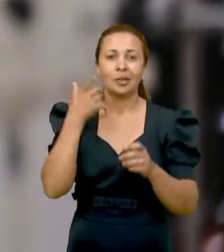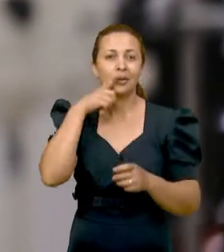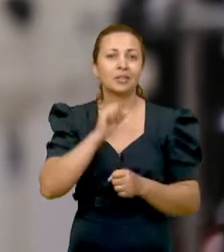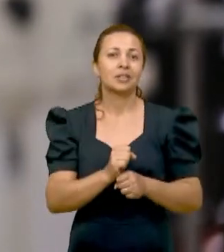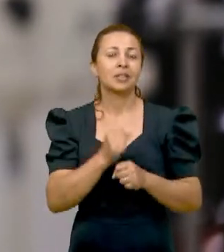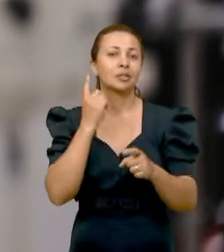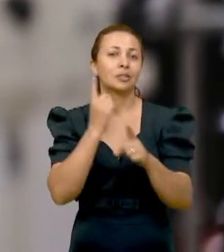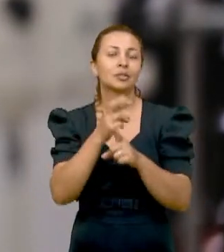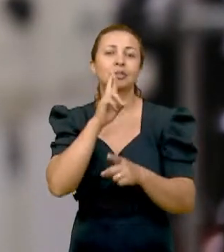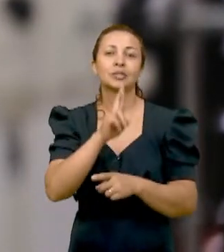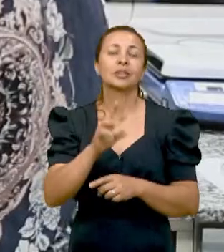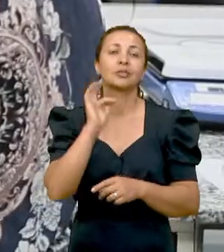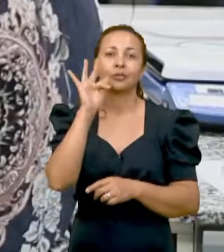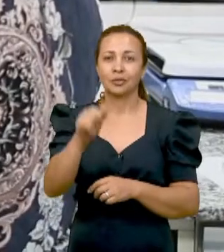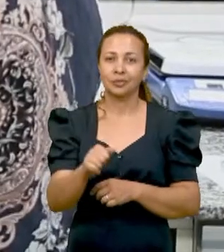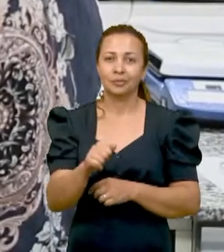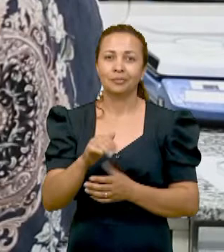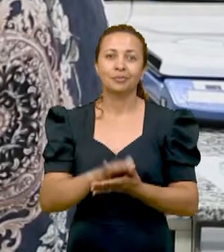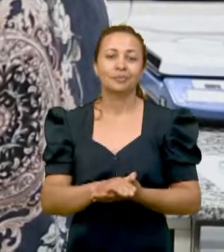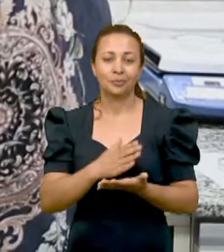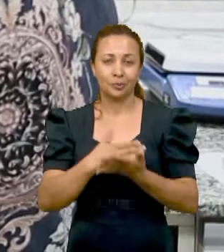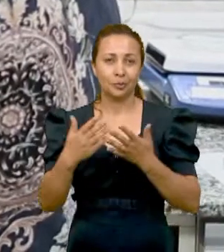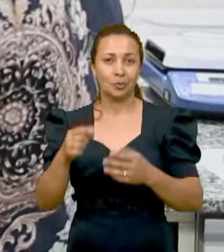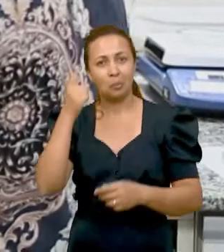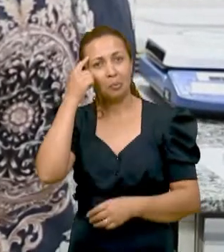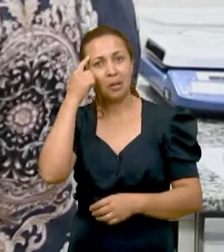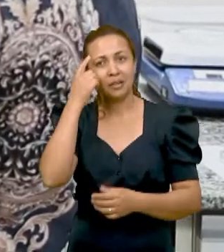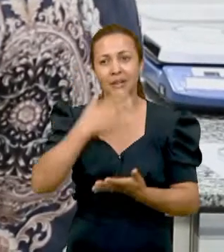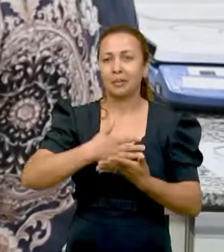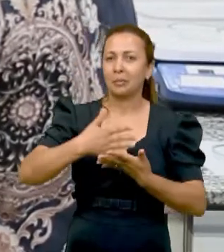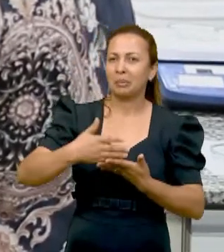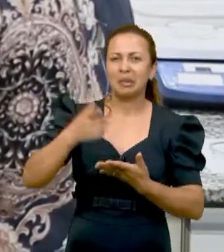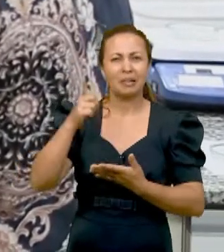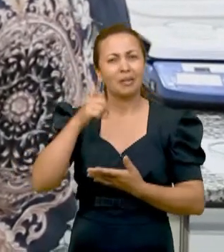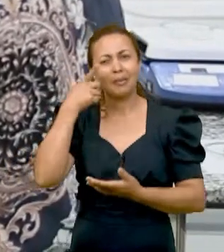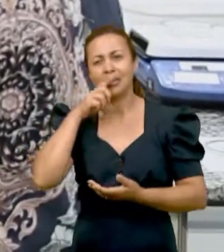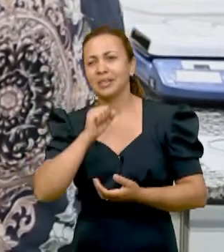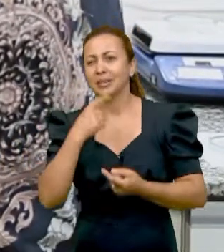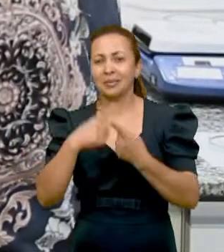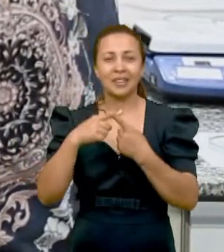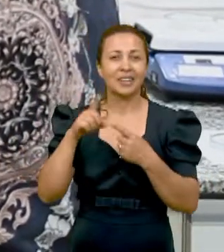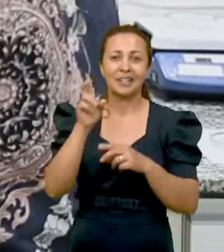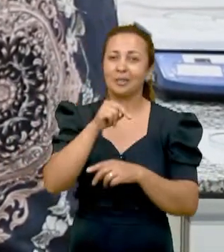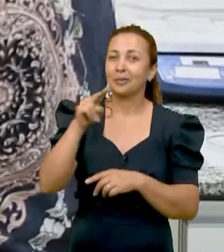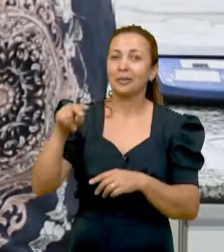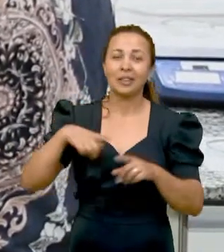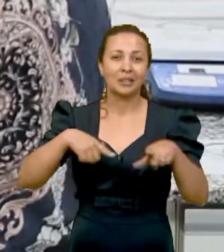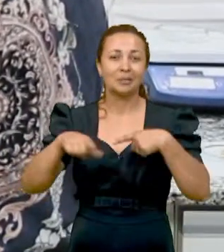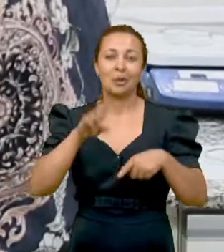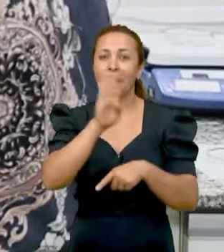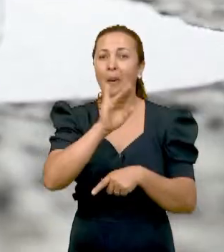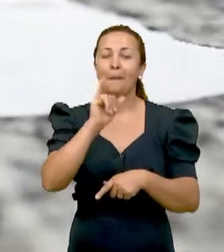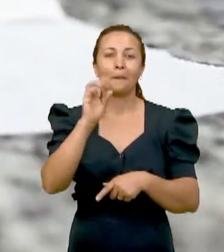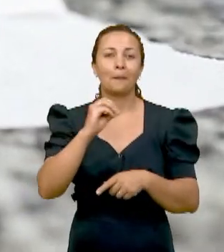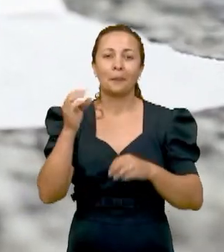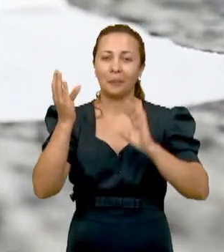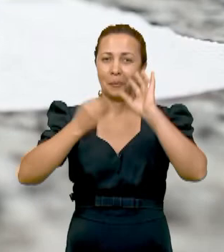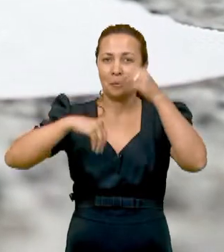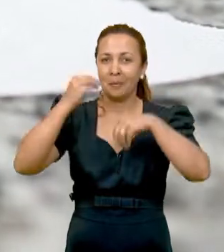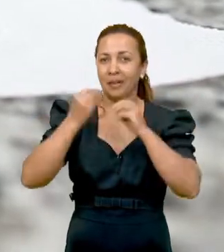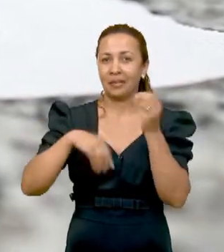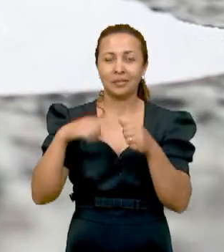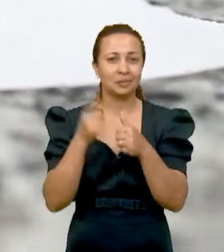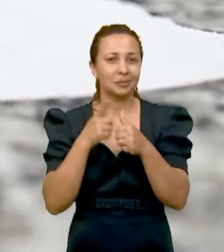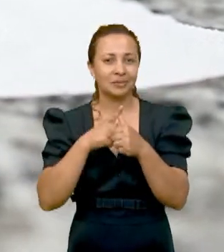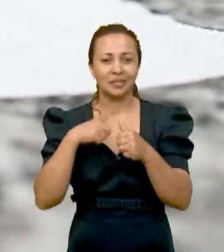final, que foi o bioplástico. Inicialmente, eu pensei que eu não ia conseguir, porque eu nunca trabalhei com bioplástico. Foi a minha primeira vez e eu